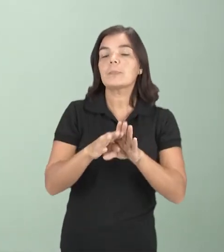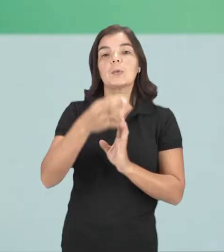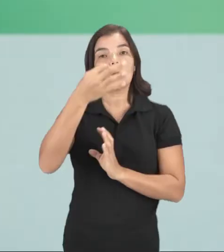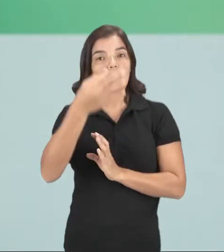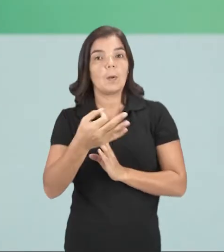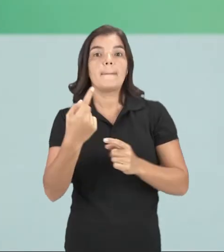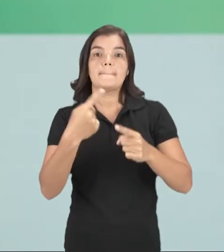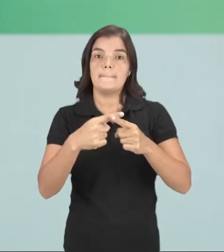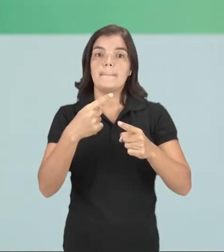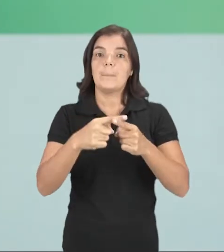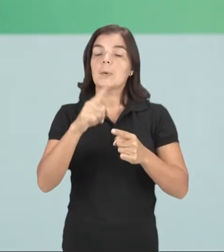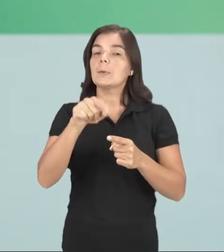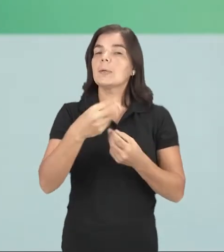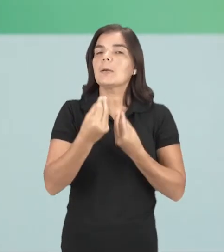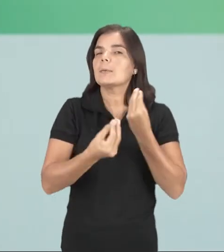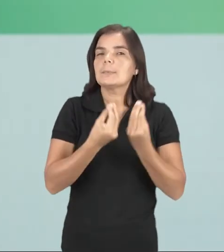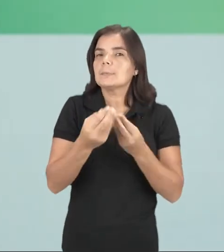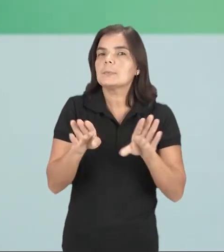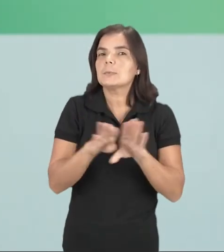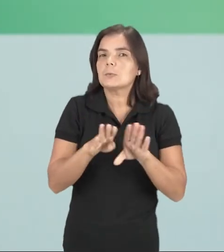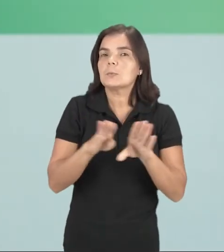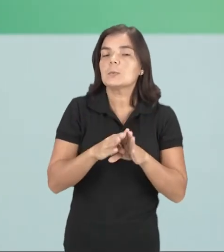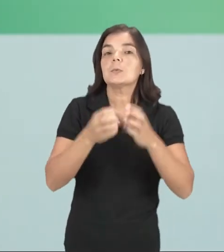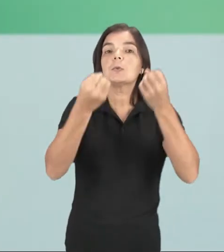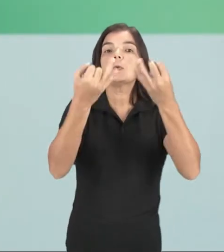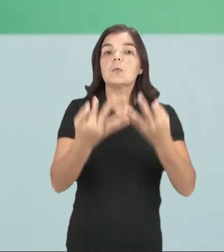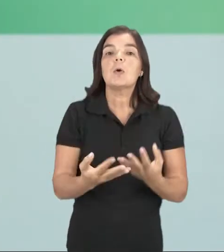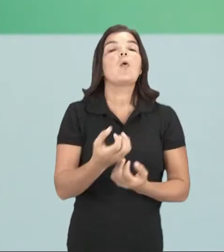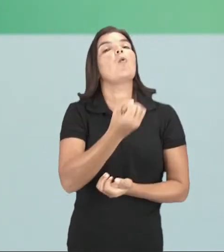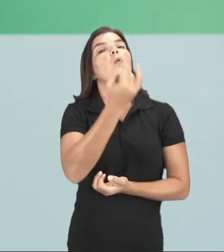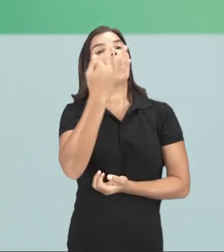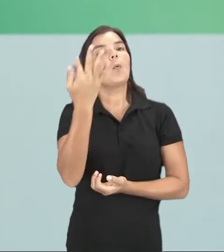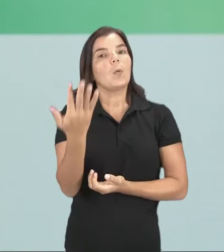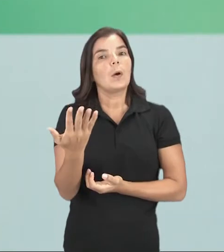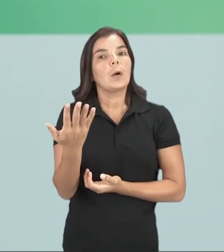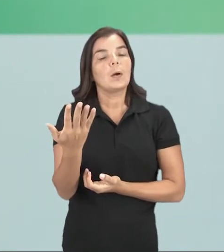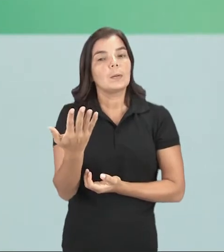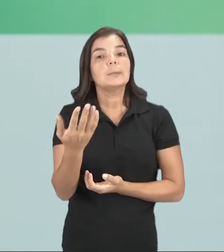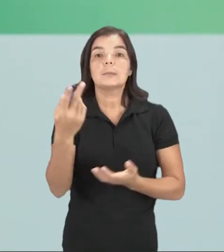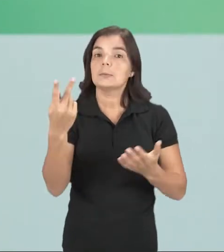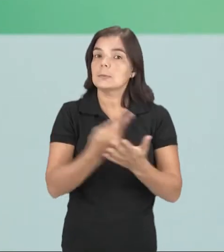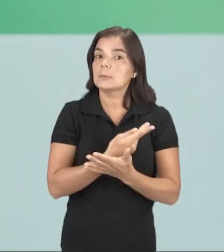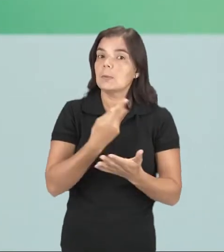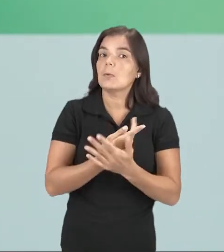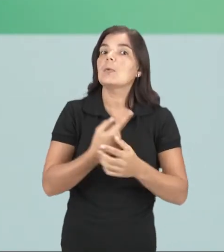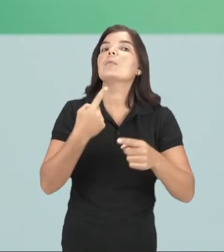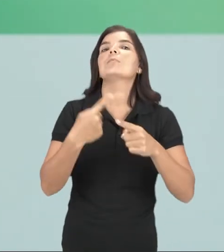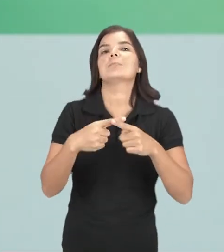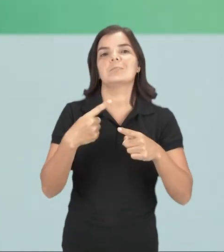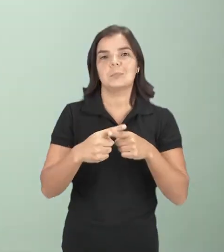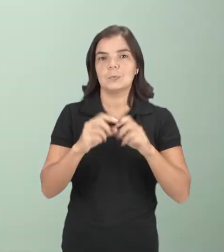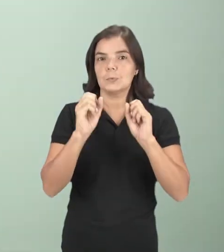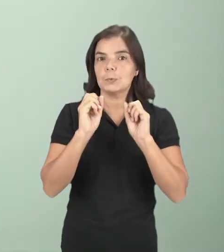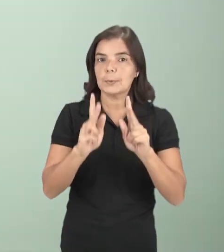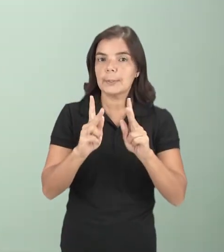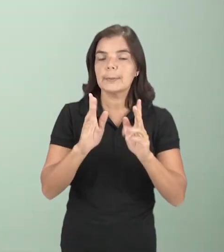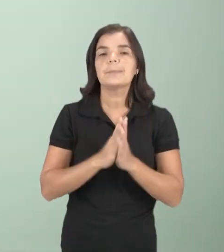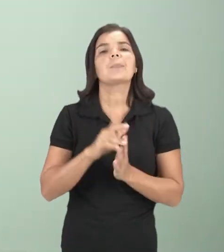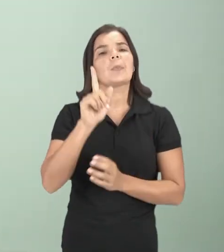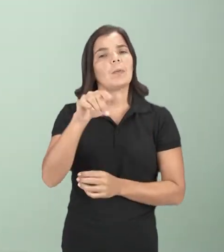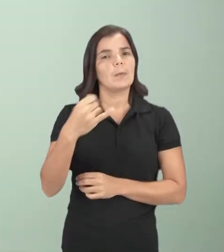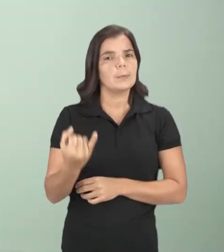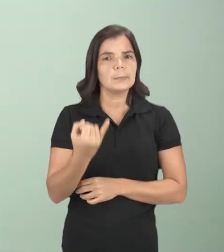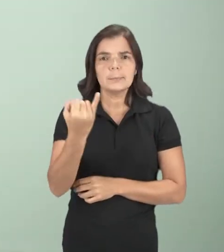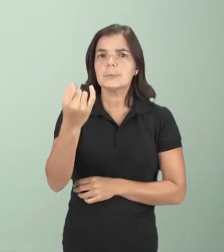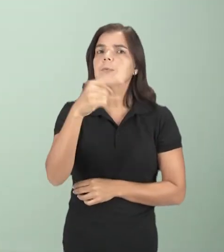correta e por que ela está correta, como nós vamos dizer aí quais são as que estão incorretas e por que. Tá certo, gente? É muito